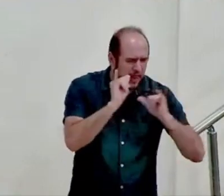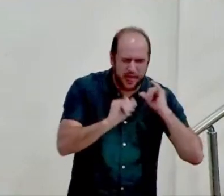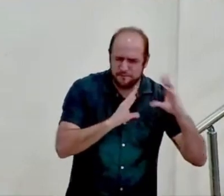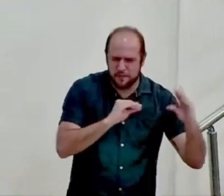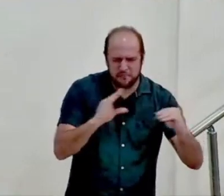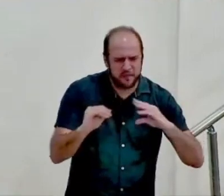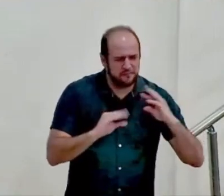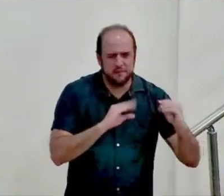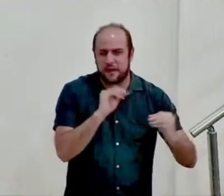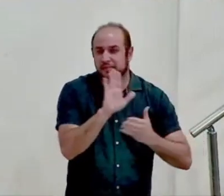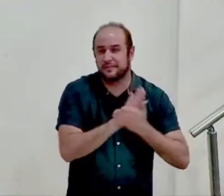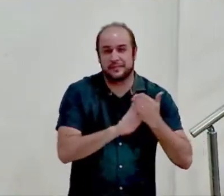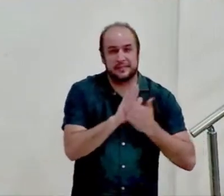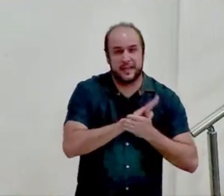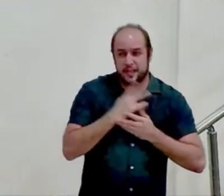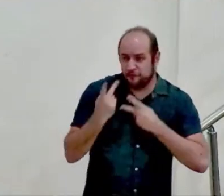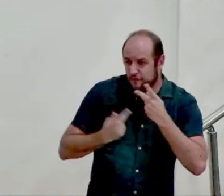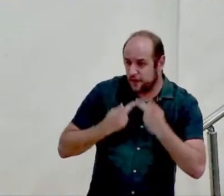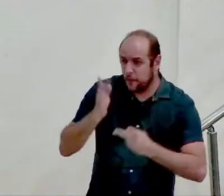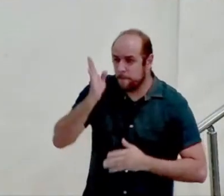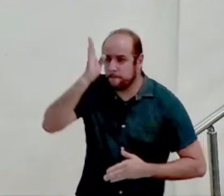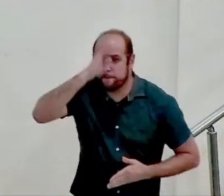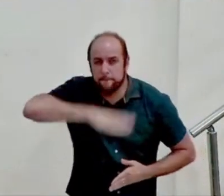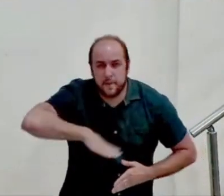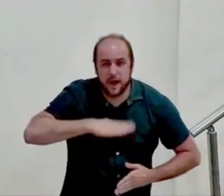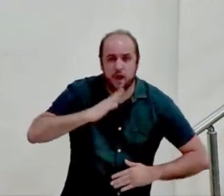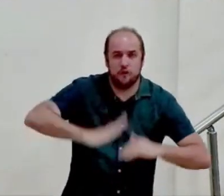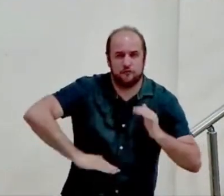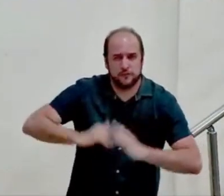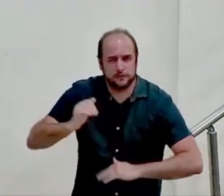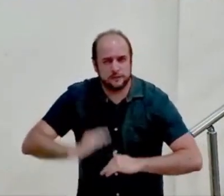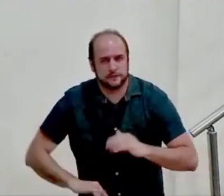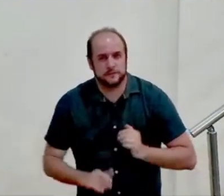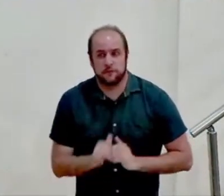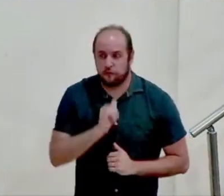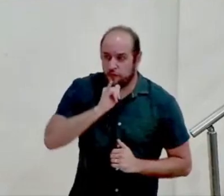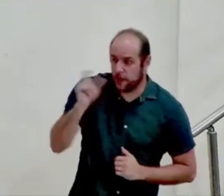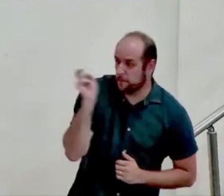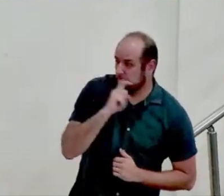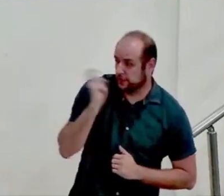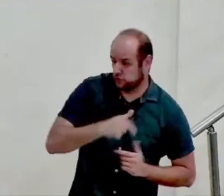não faz mal ao próximo nem lança injúria contra o seu vizinho